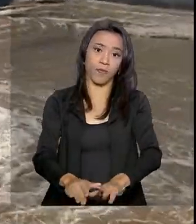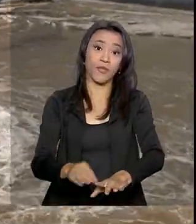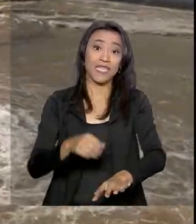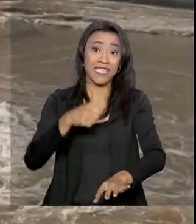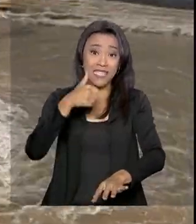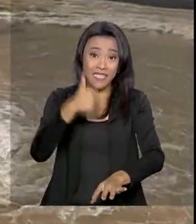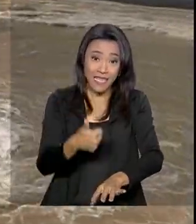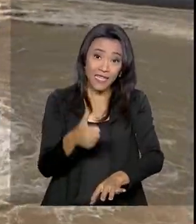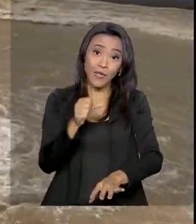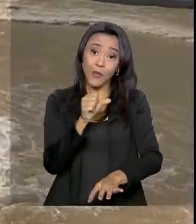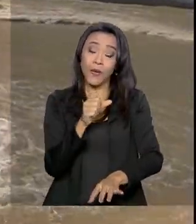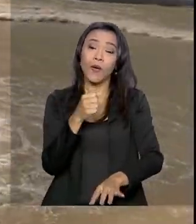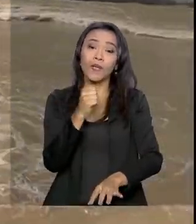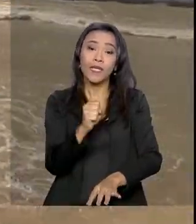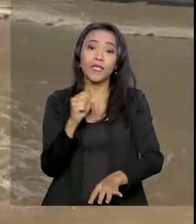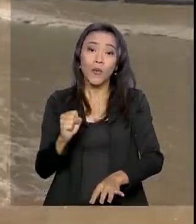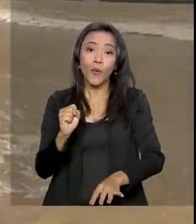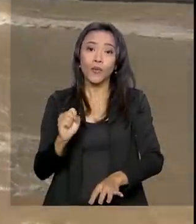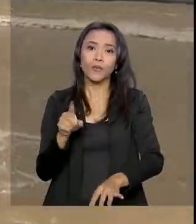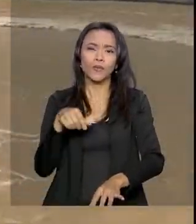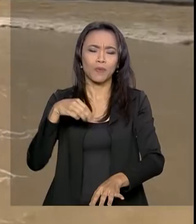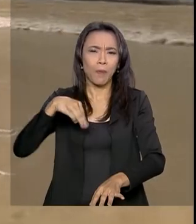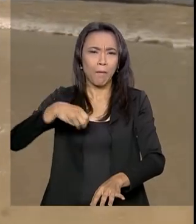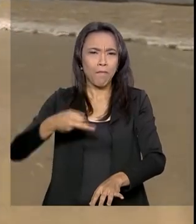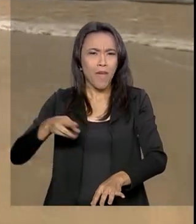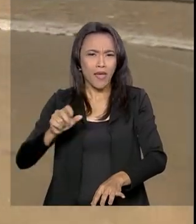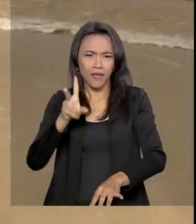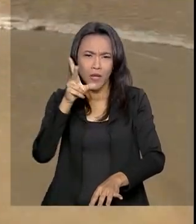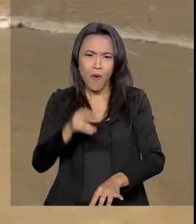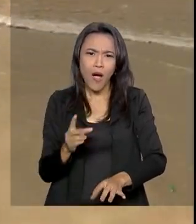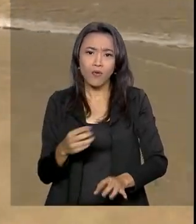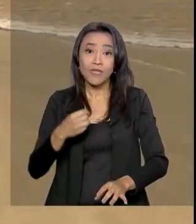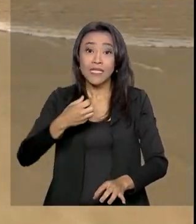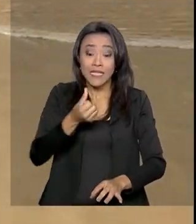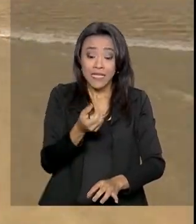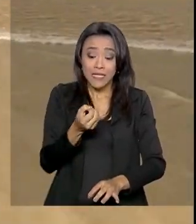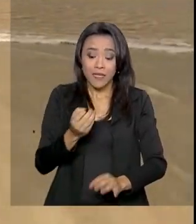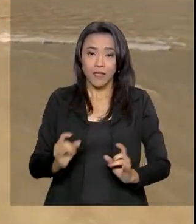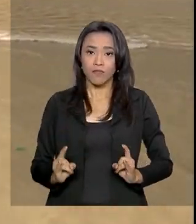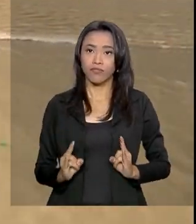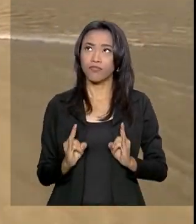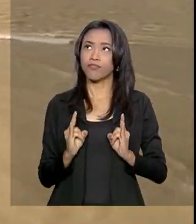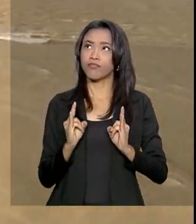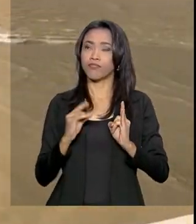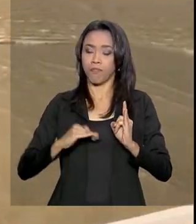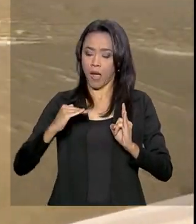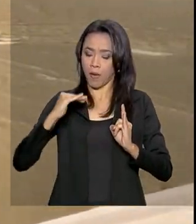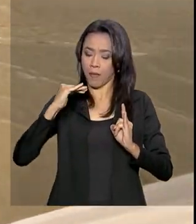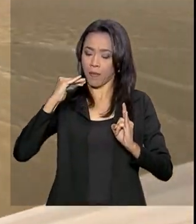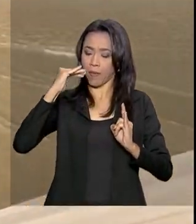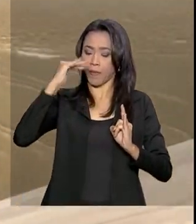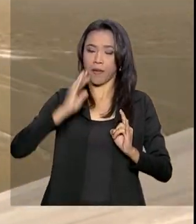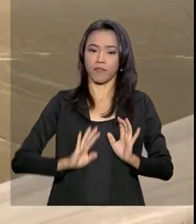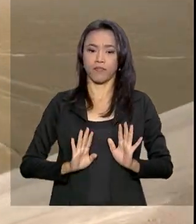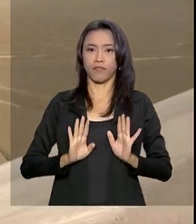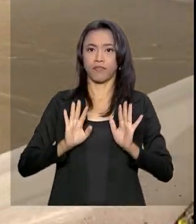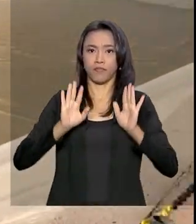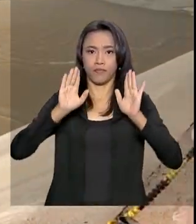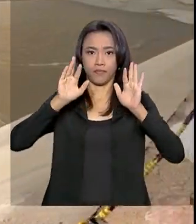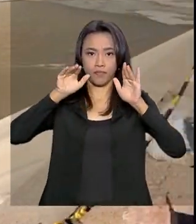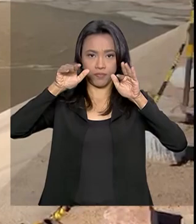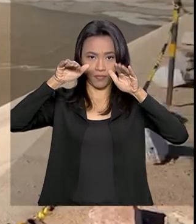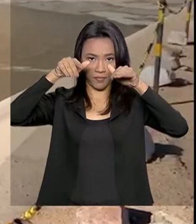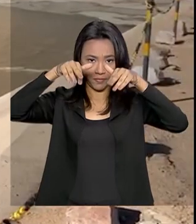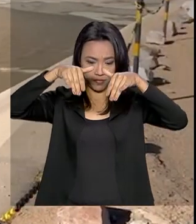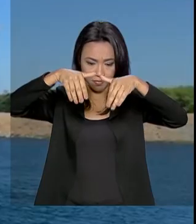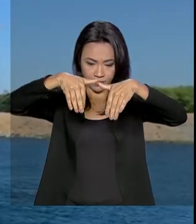metros, o equivalente a um edifício de 62 andares, e percorre canais, aquedutos, até chegar